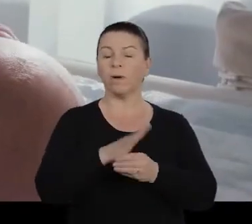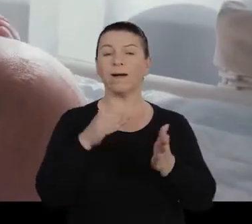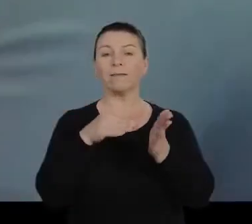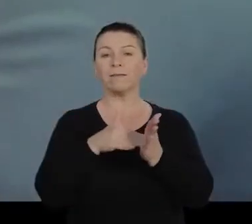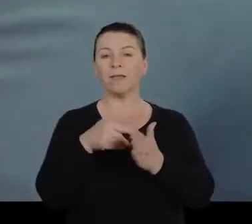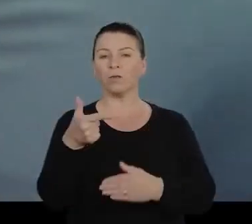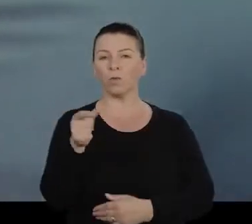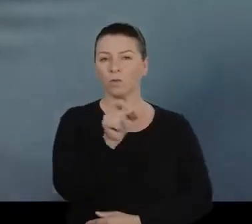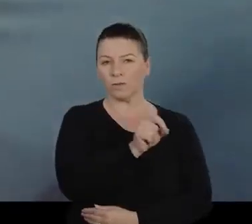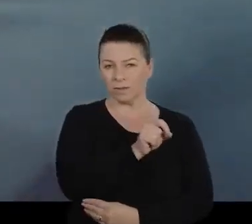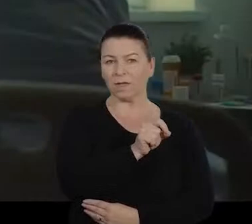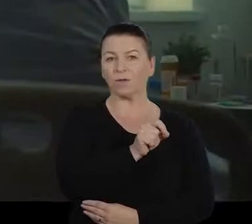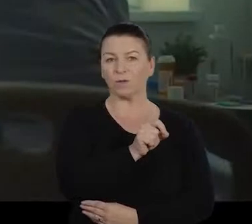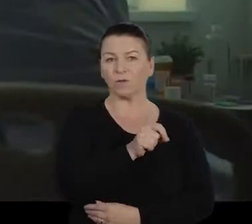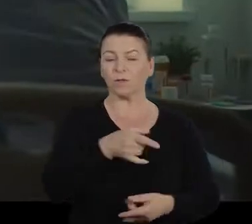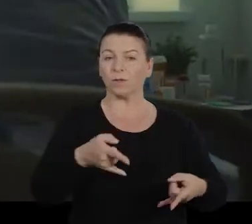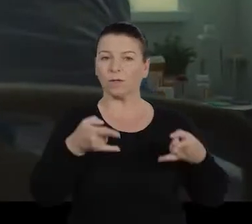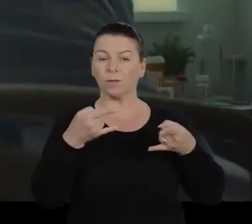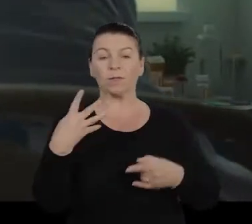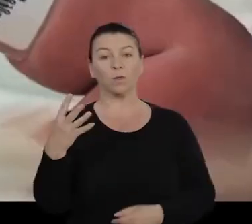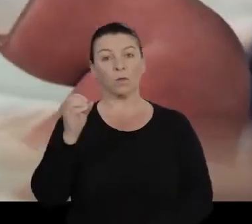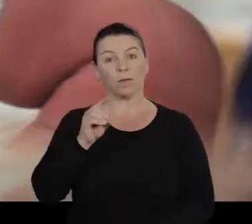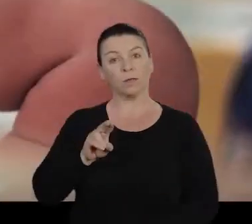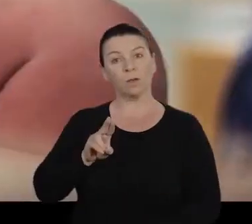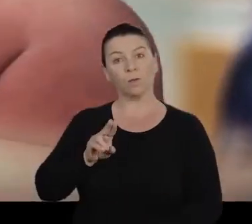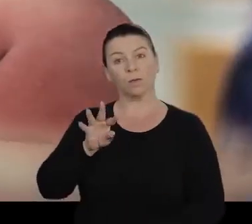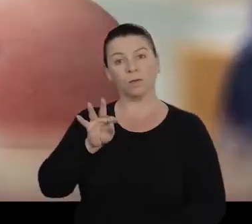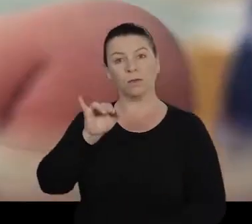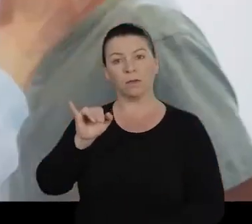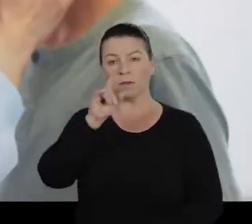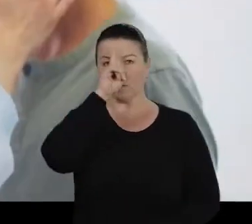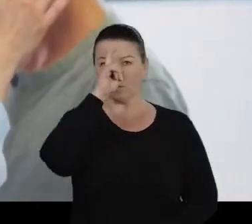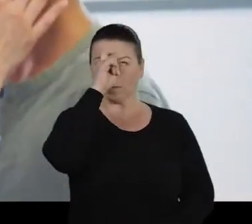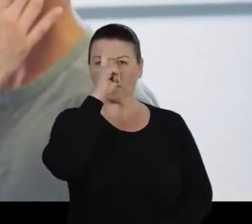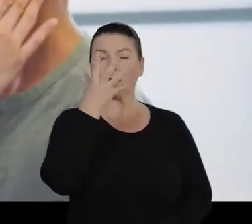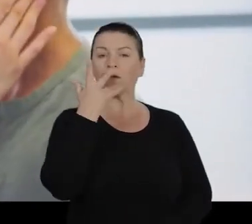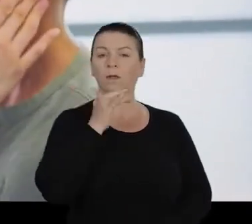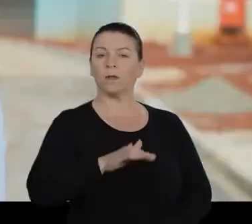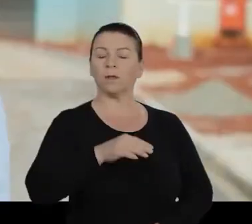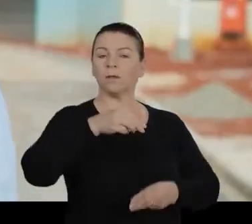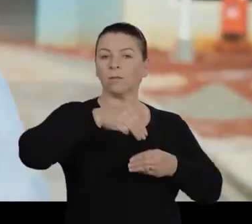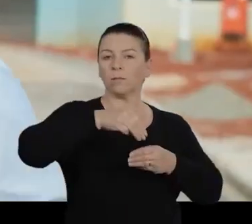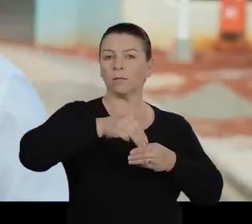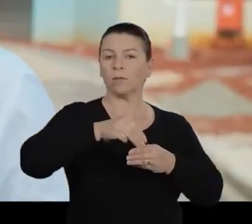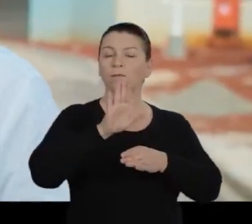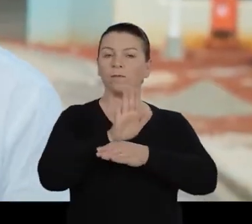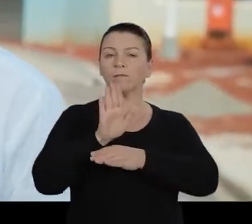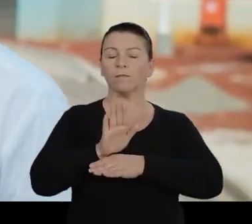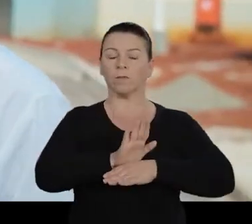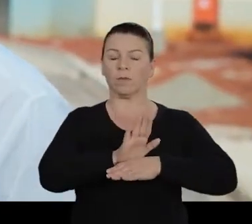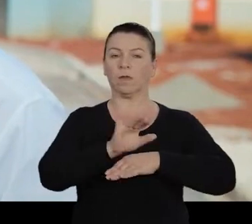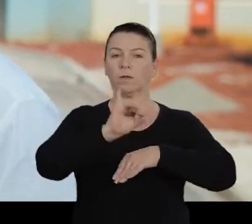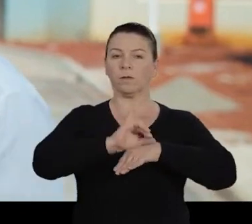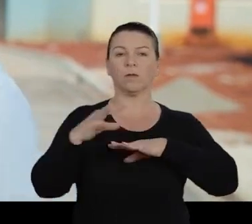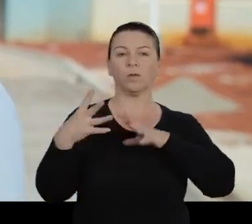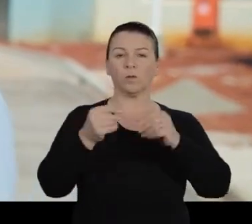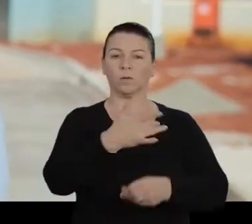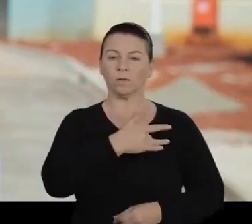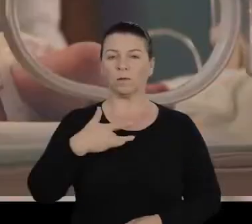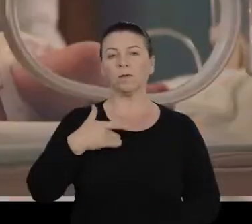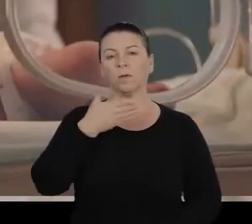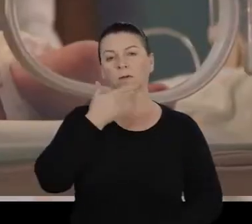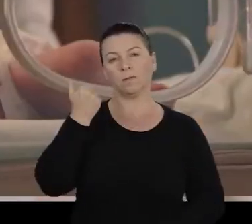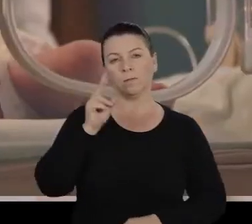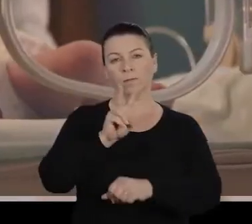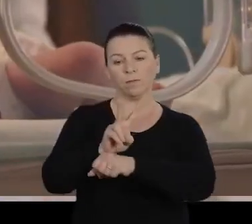Com capacidade de até duzentos leitos, sendo quarenta de UTI, o Hospital da Criança de Maringá ajuda a descentralizar a saúde do nosso